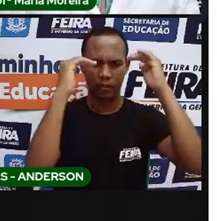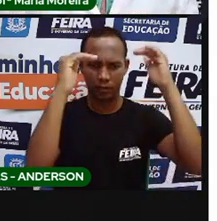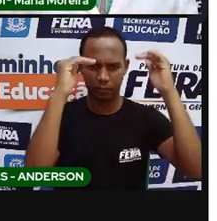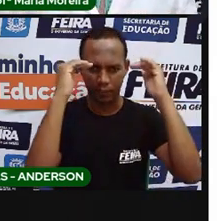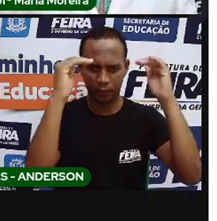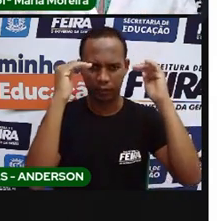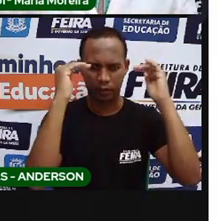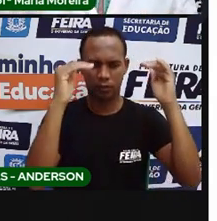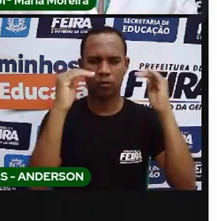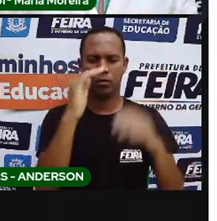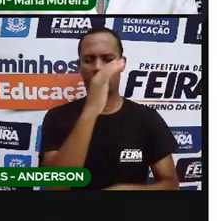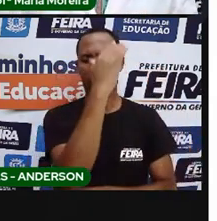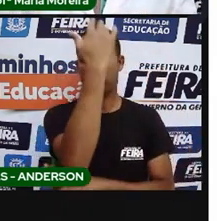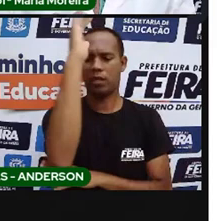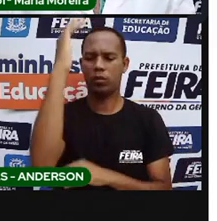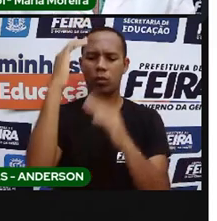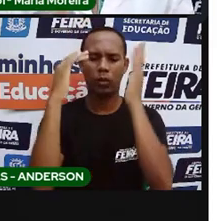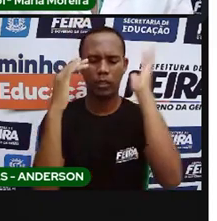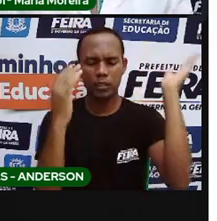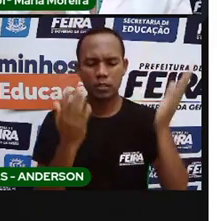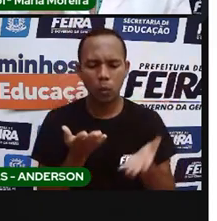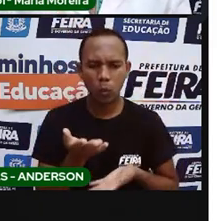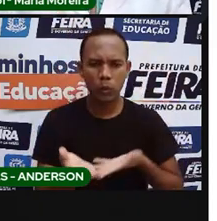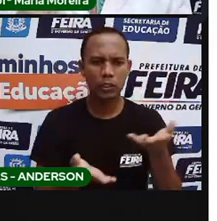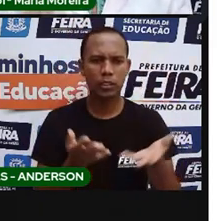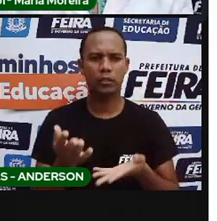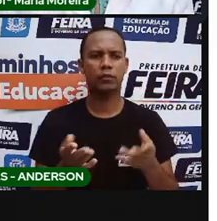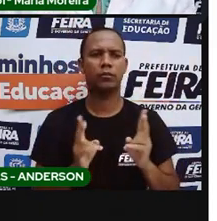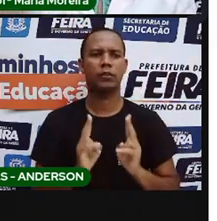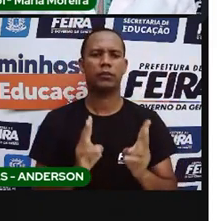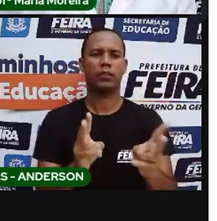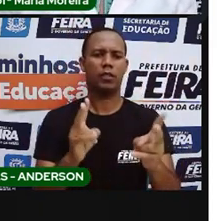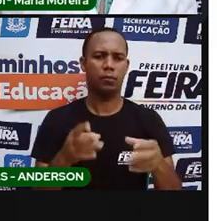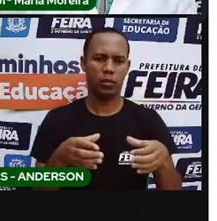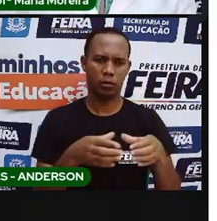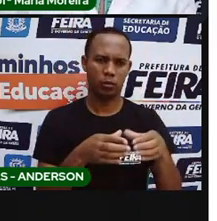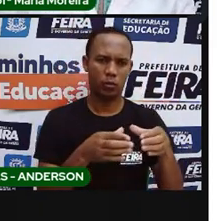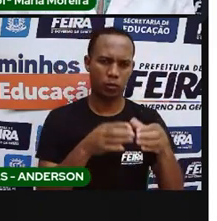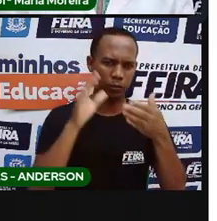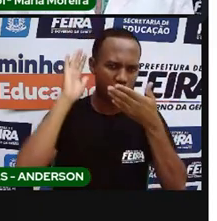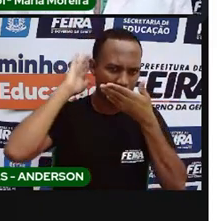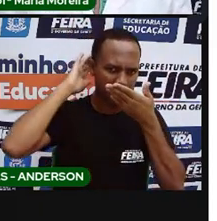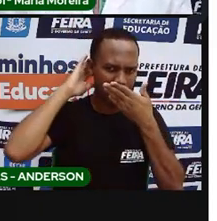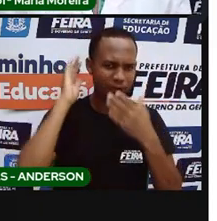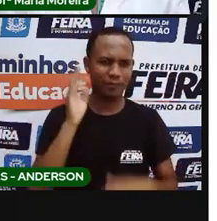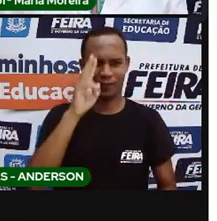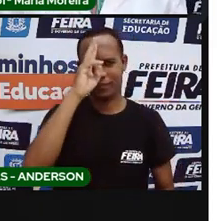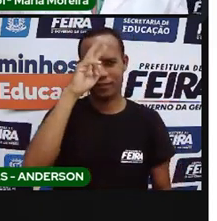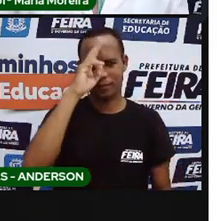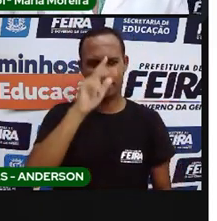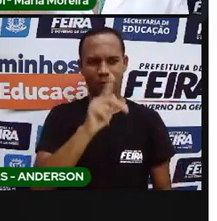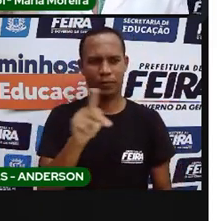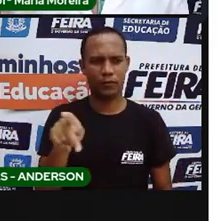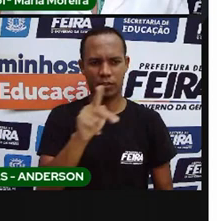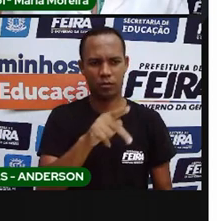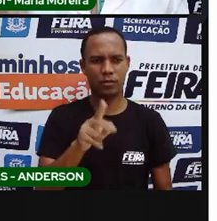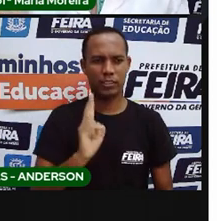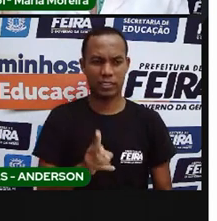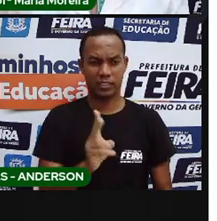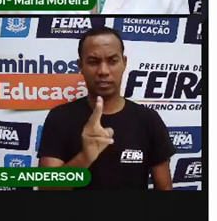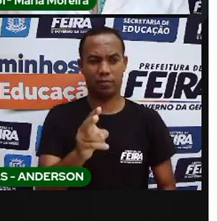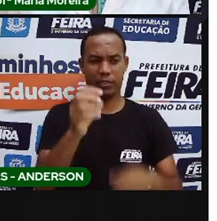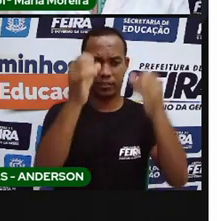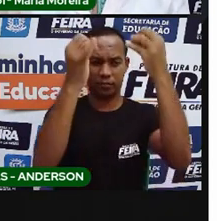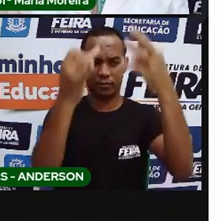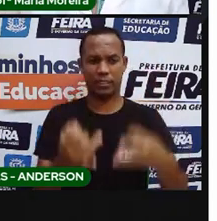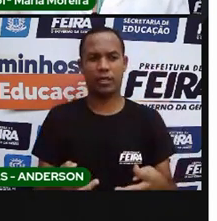essa questão da natureza. E que várias vezes a Pró falou nas aulas da semana passada, quando a estava falando sobre